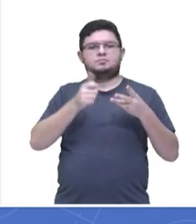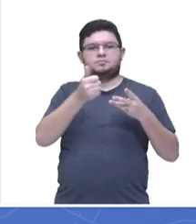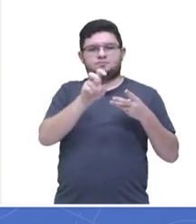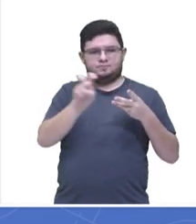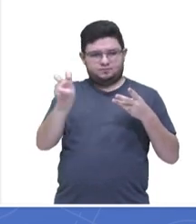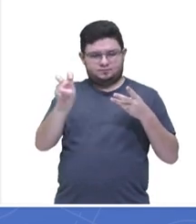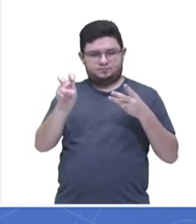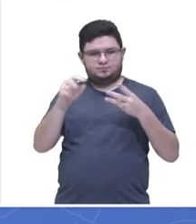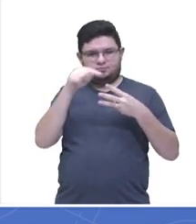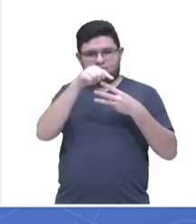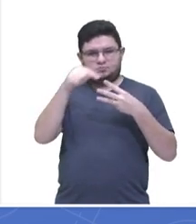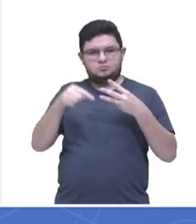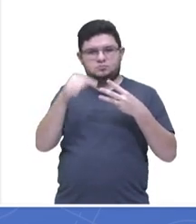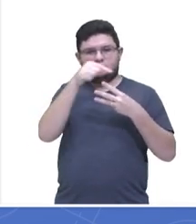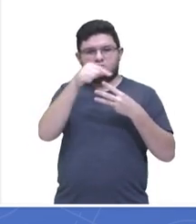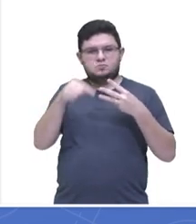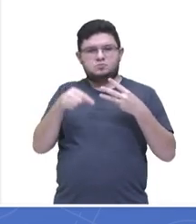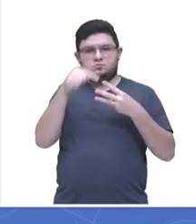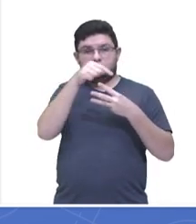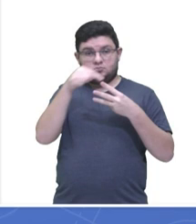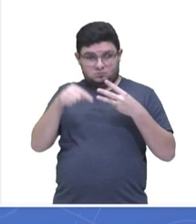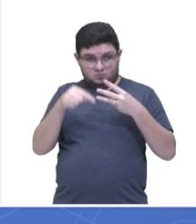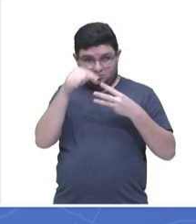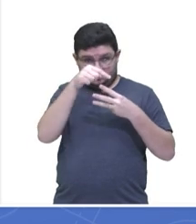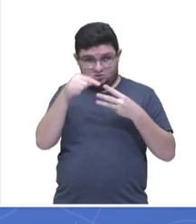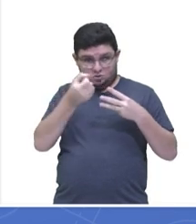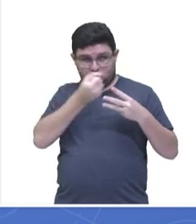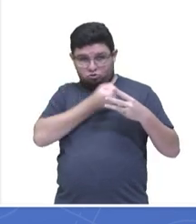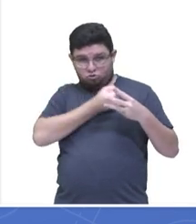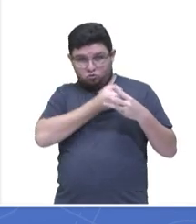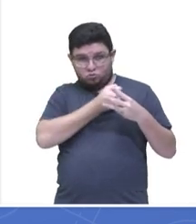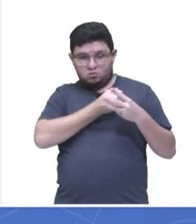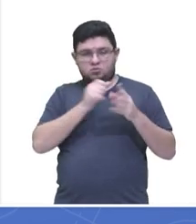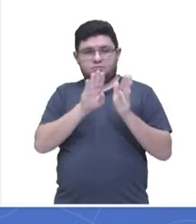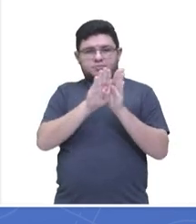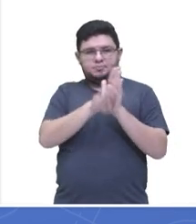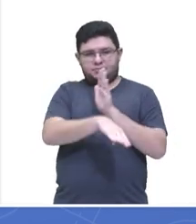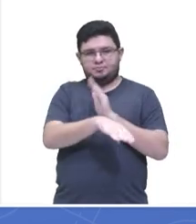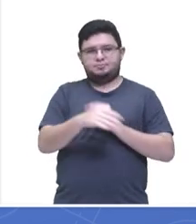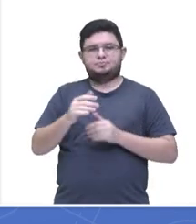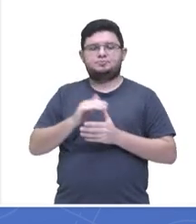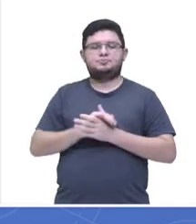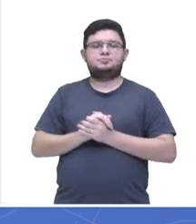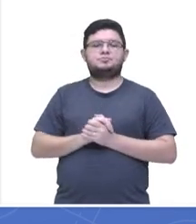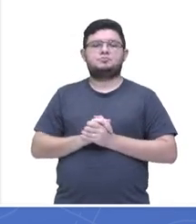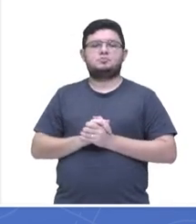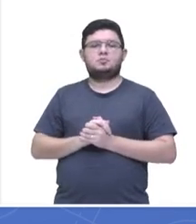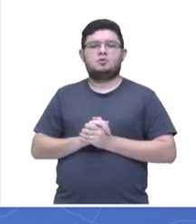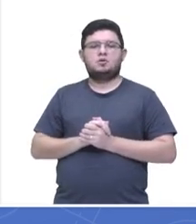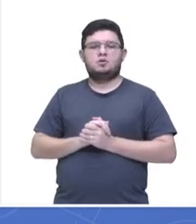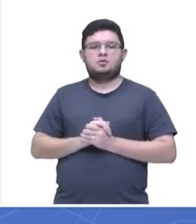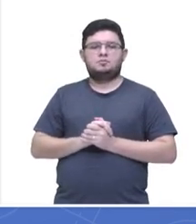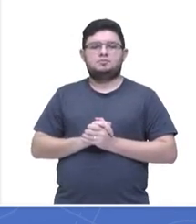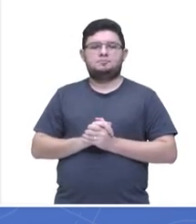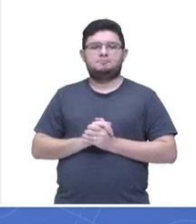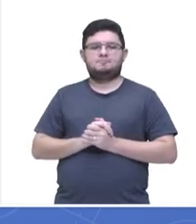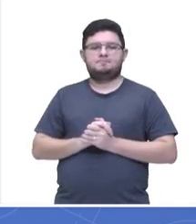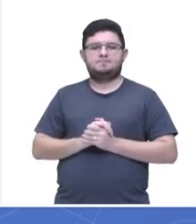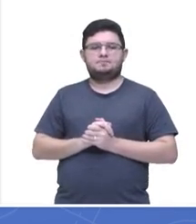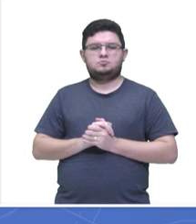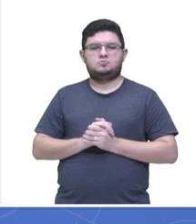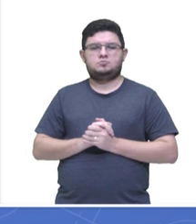155. E esses três valores serão tirados desses 50 números,